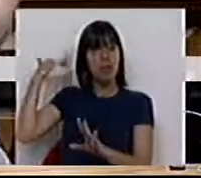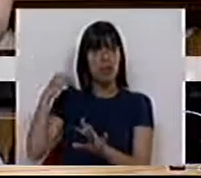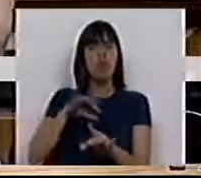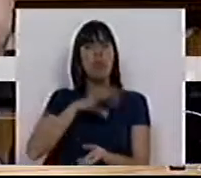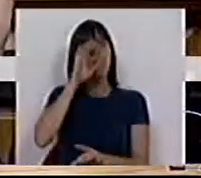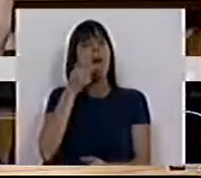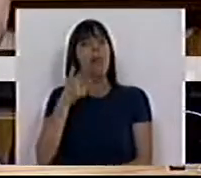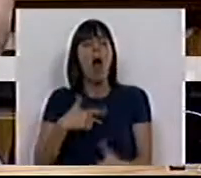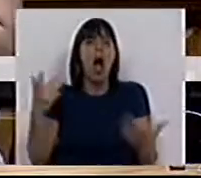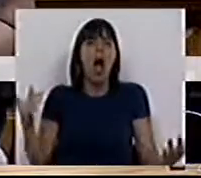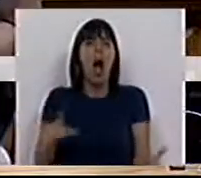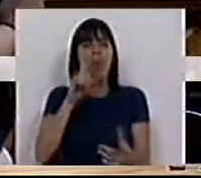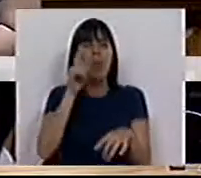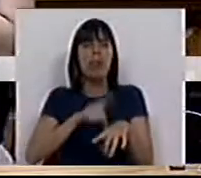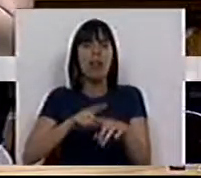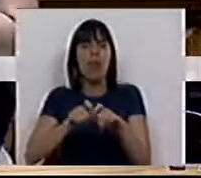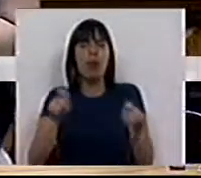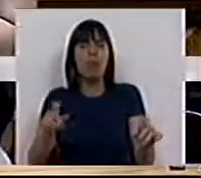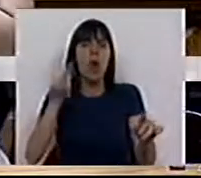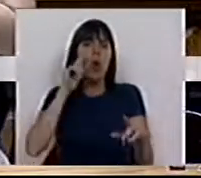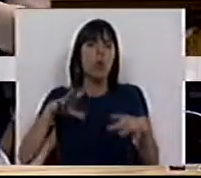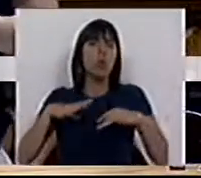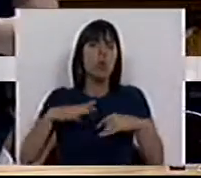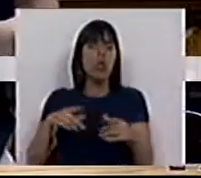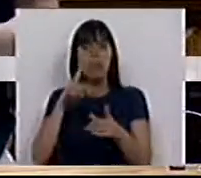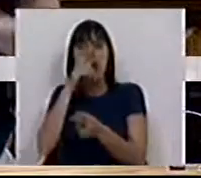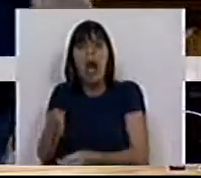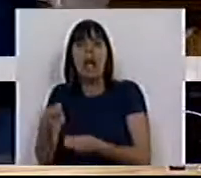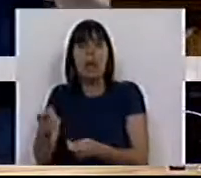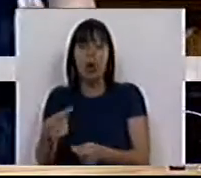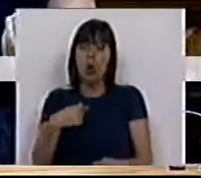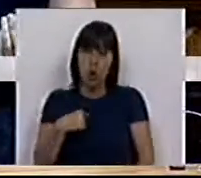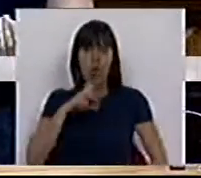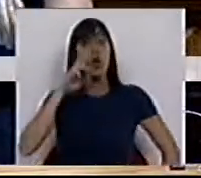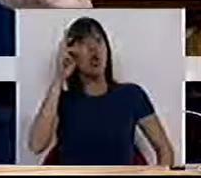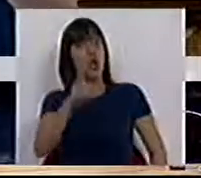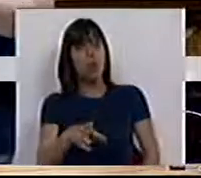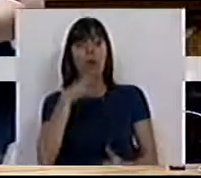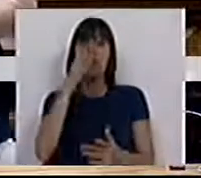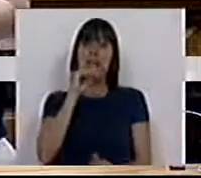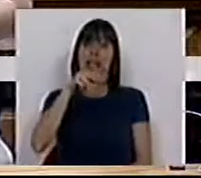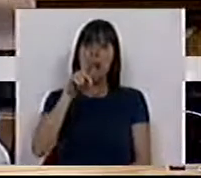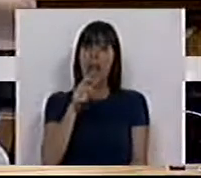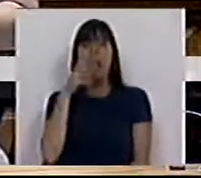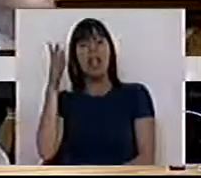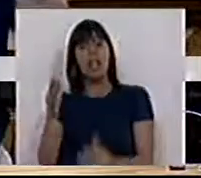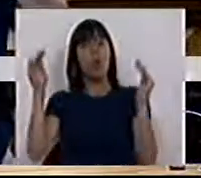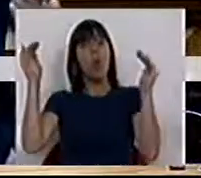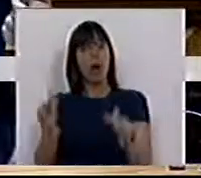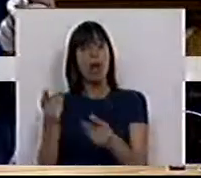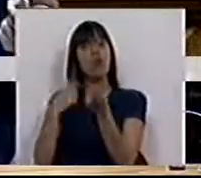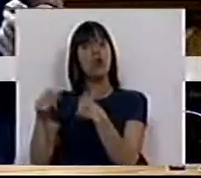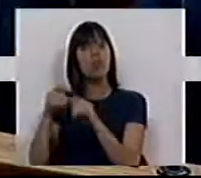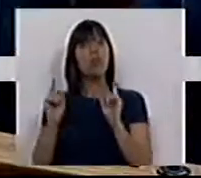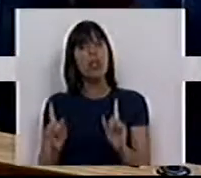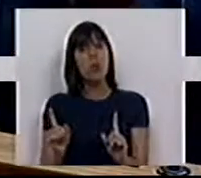O Sr. Ministro vai-me responder que é uma questão de sazonalidade. o turismo e é o setor agrícola. E eu vou-lhe responder dizendo que o INE diz que o que caiu foram as